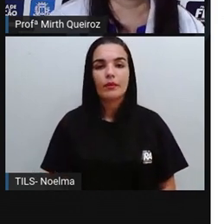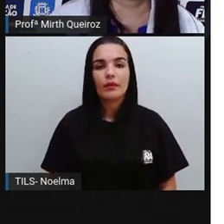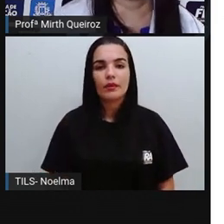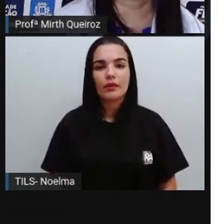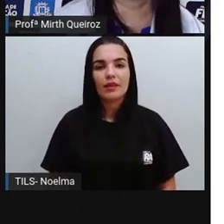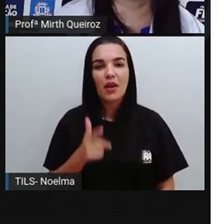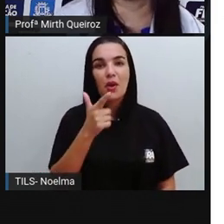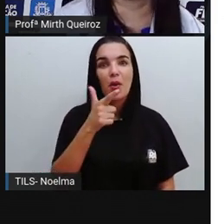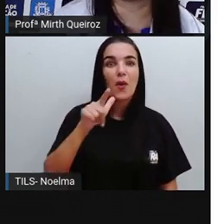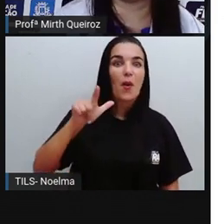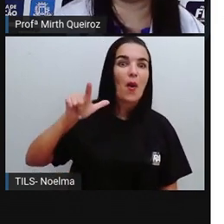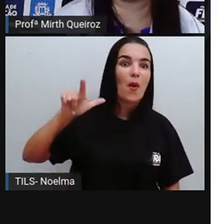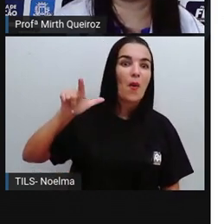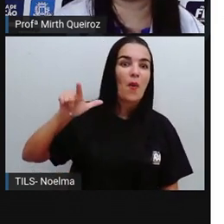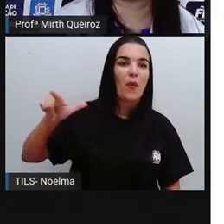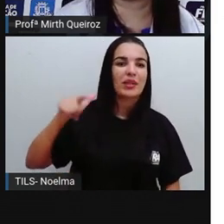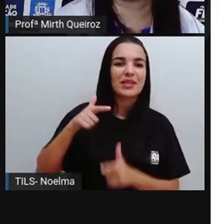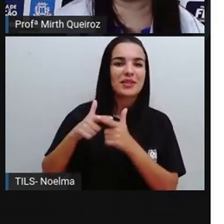Olha outra situação.